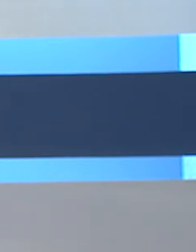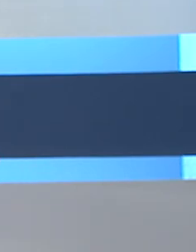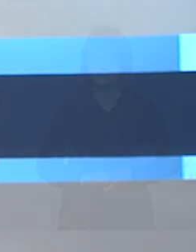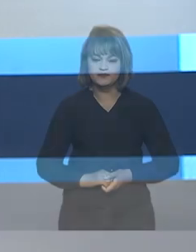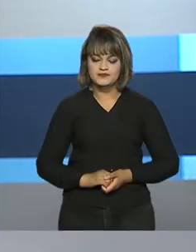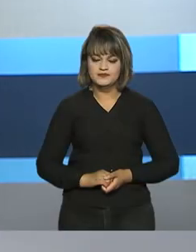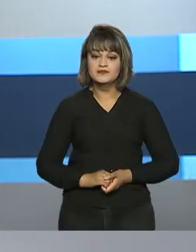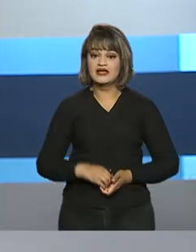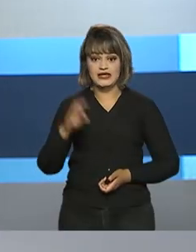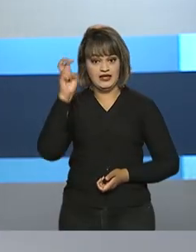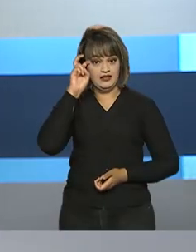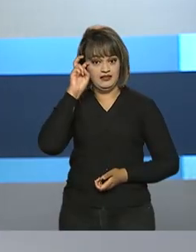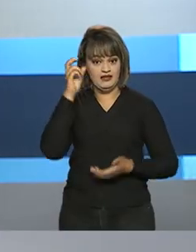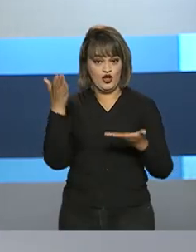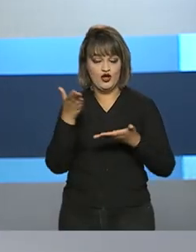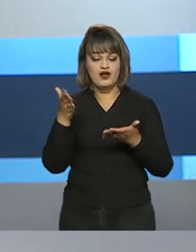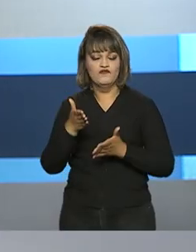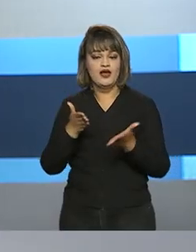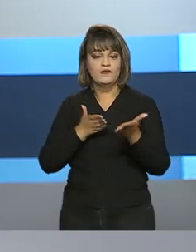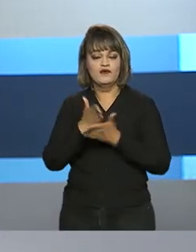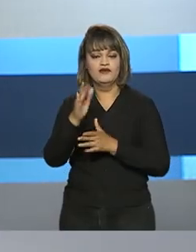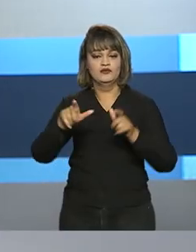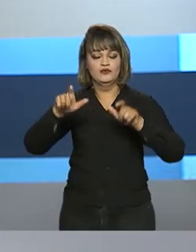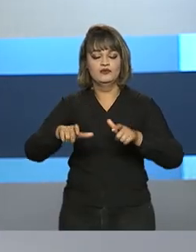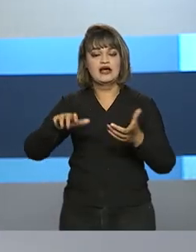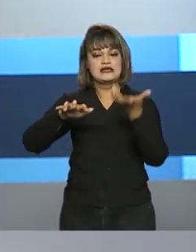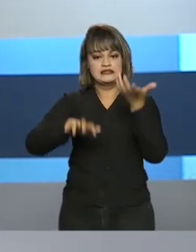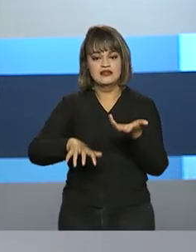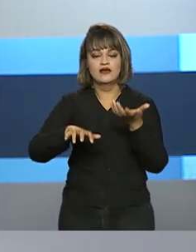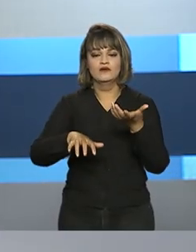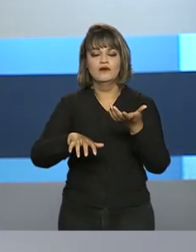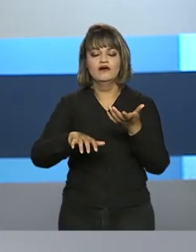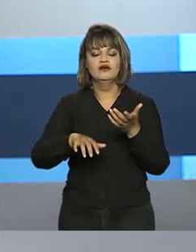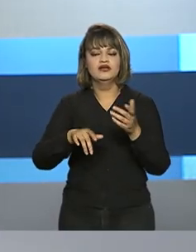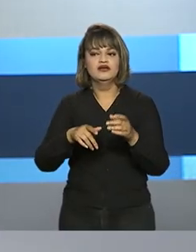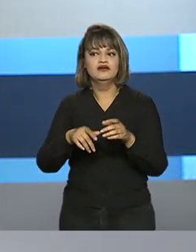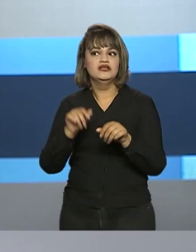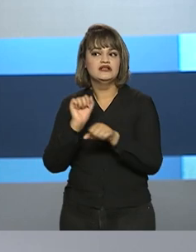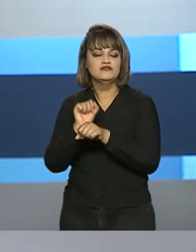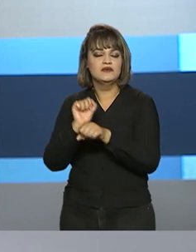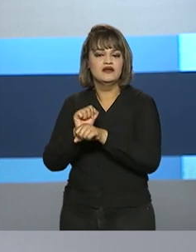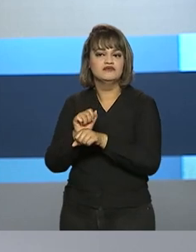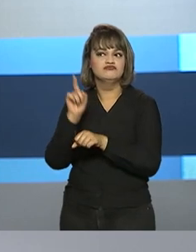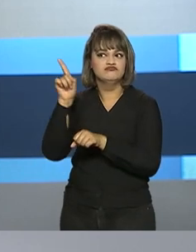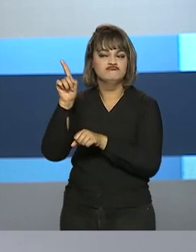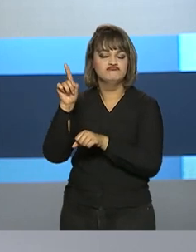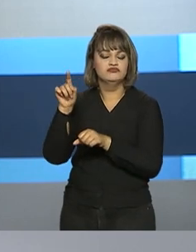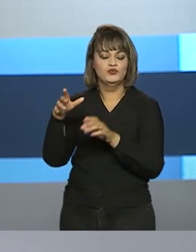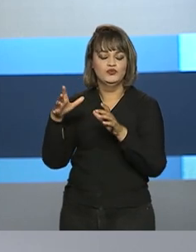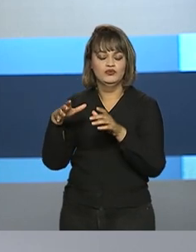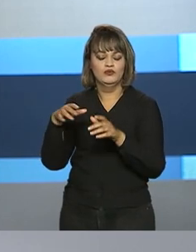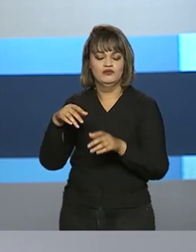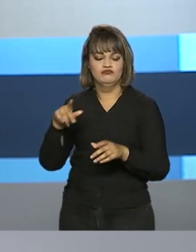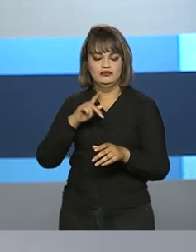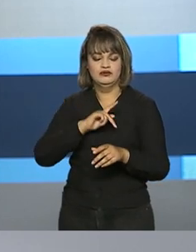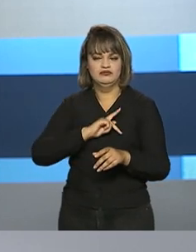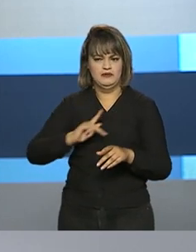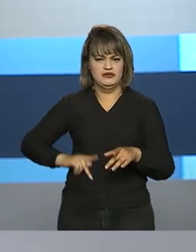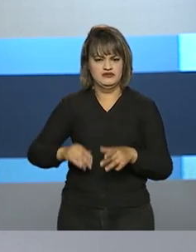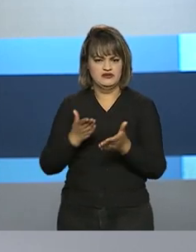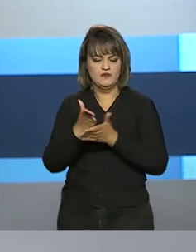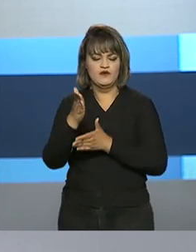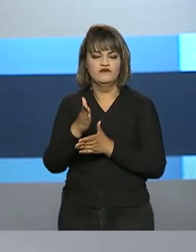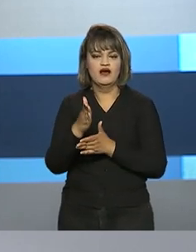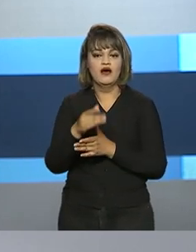E nesta quinta-feira foi aprovada no Senado por unanimidade e vai à sanção presidencial a medida provisória do Auxílio Brasil.